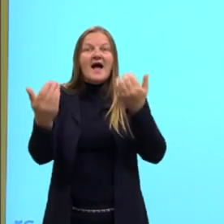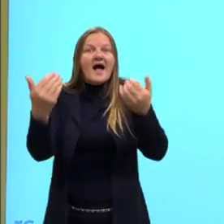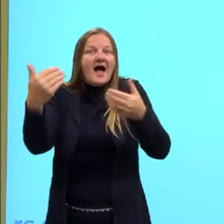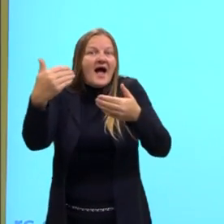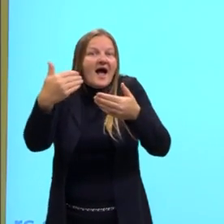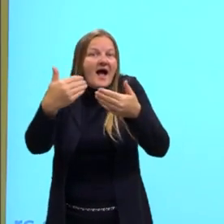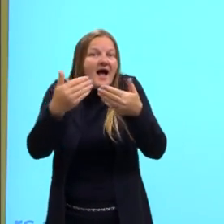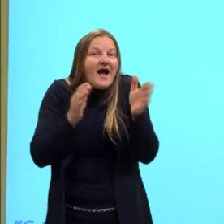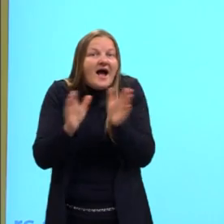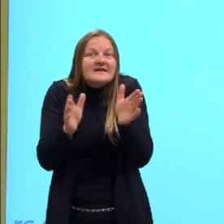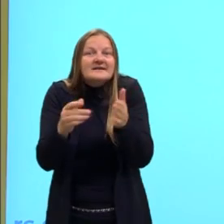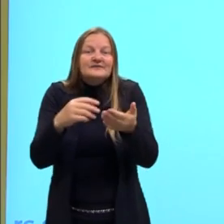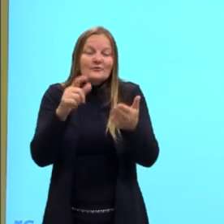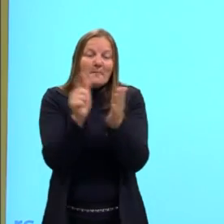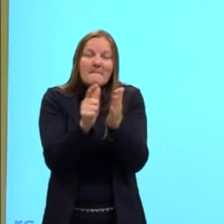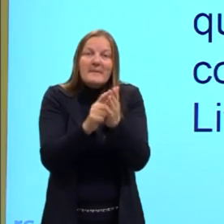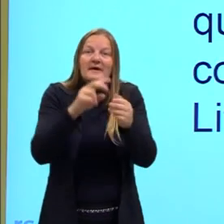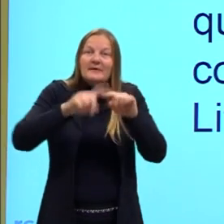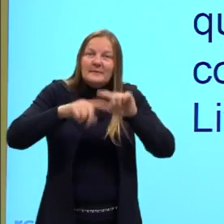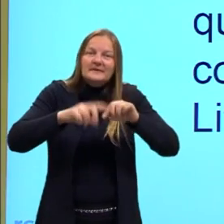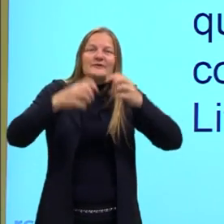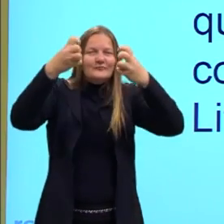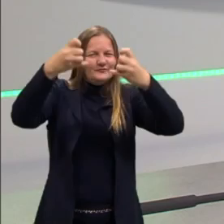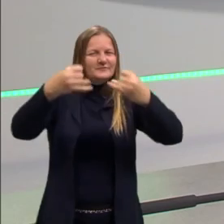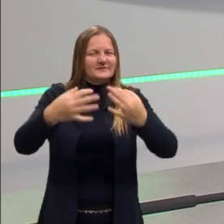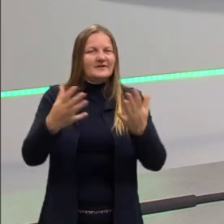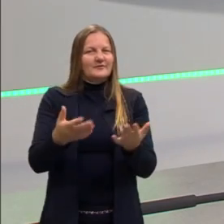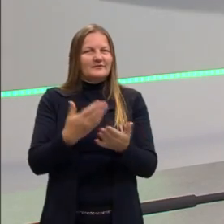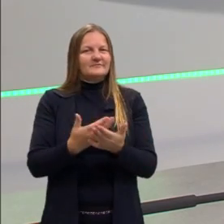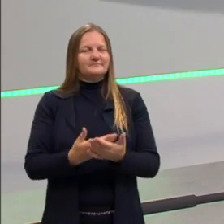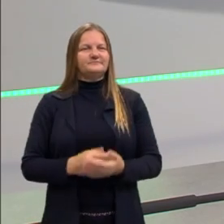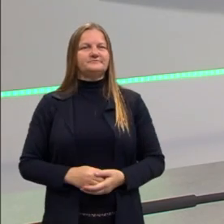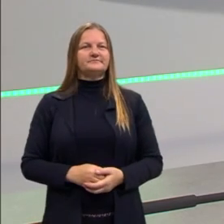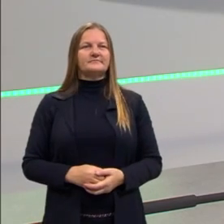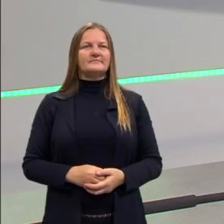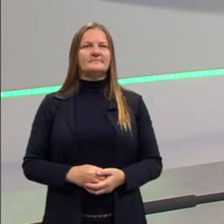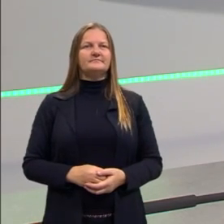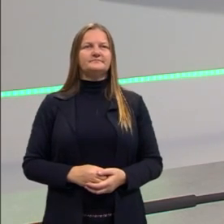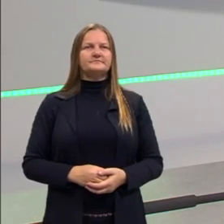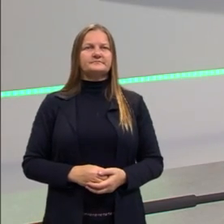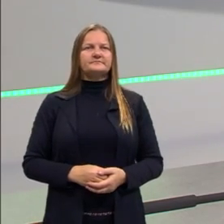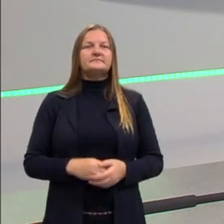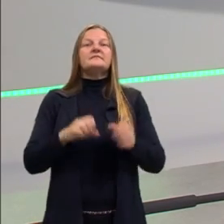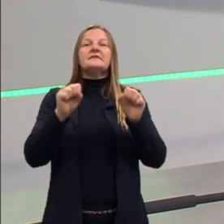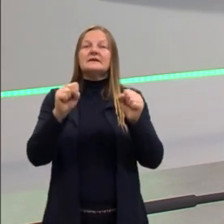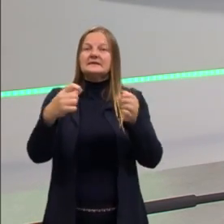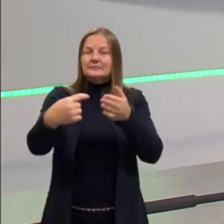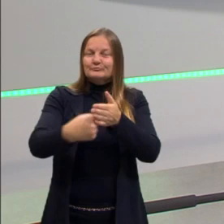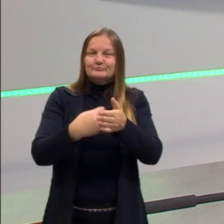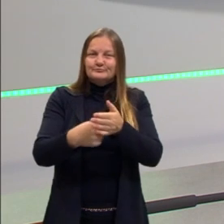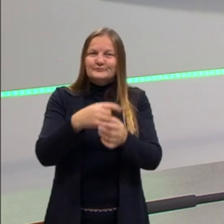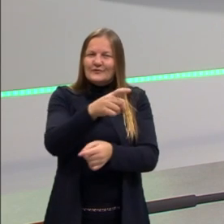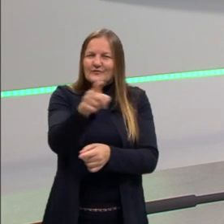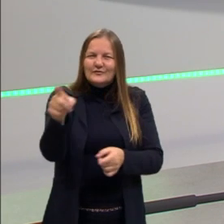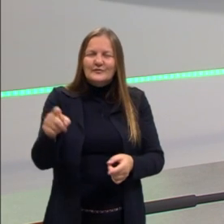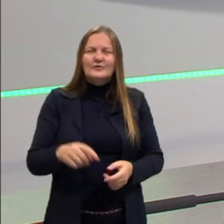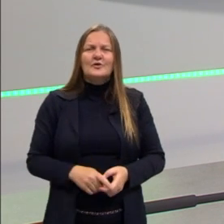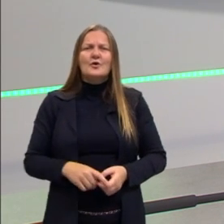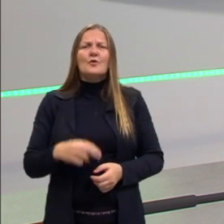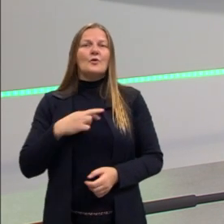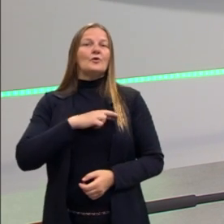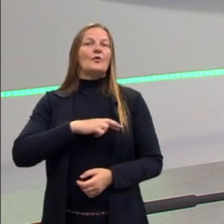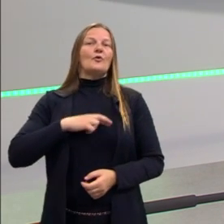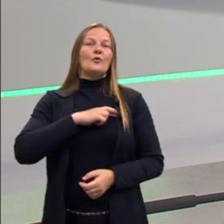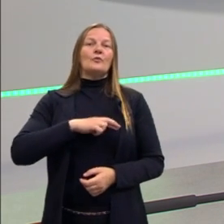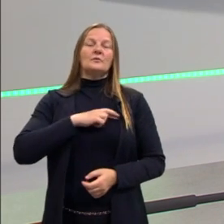aos folhetins que a gente vai falar sobre ele. Então, se me perguntam, ou perguntam para vocês, quando que o romantismo